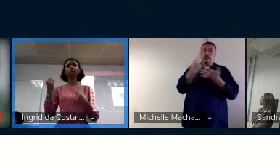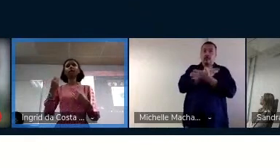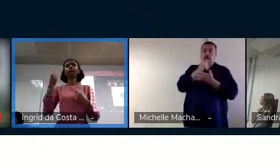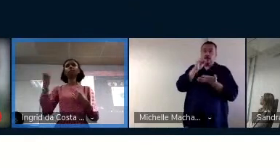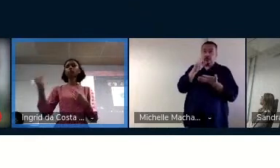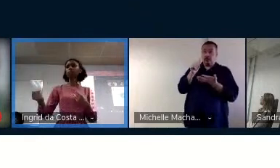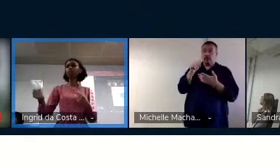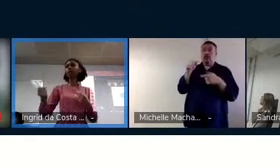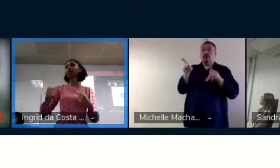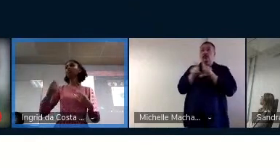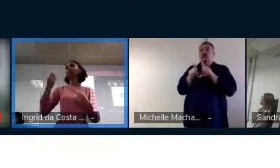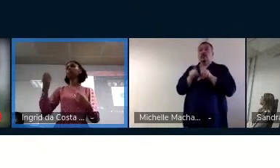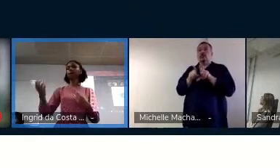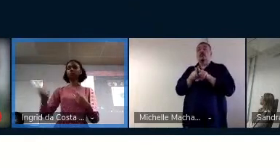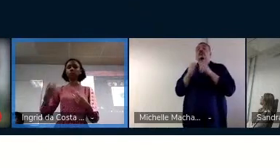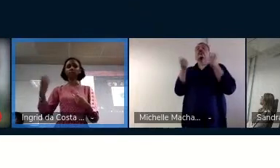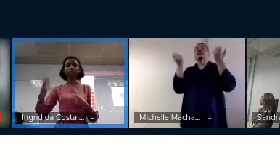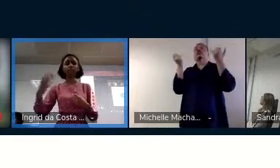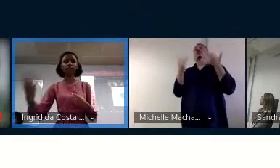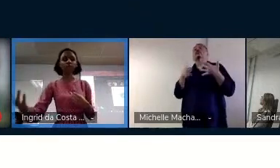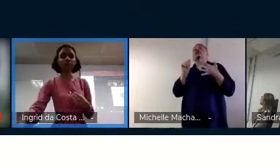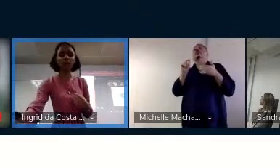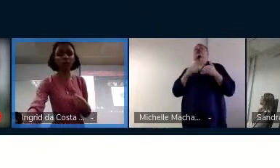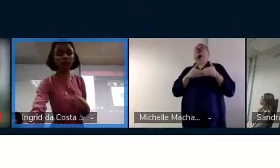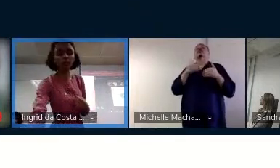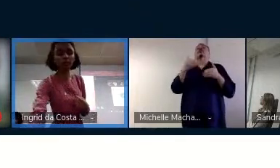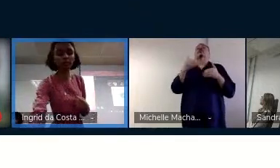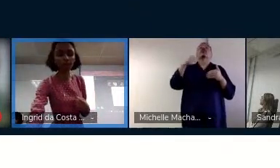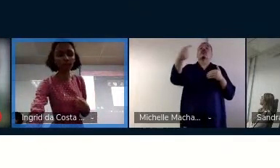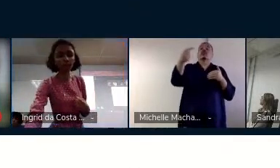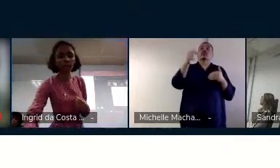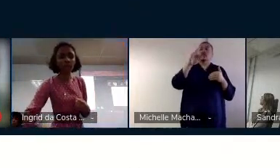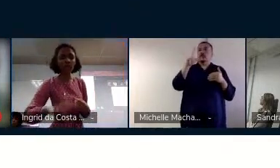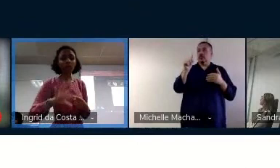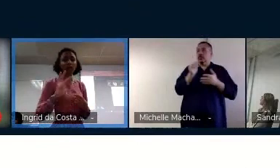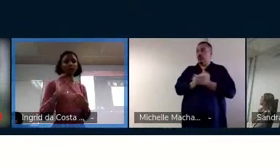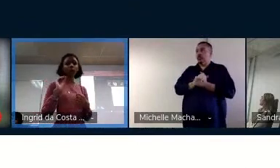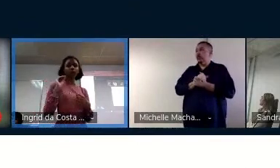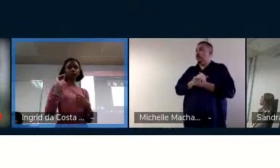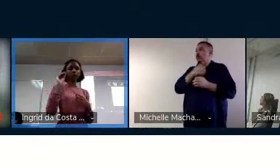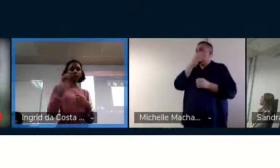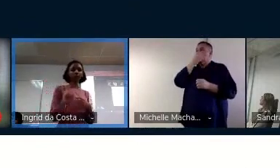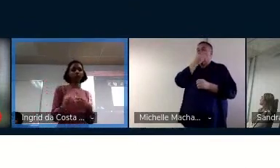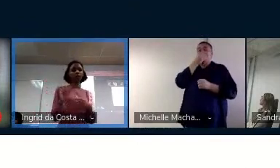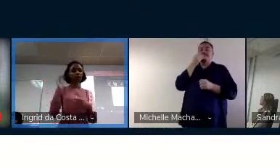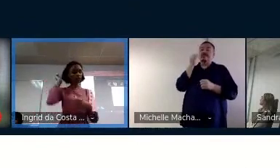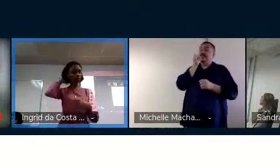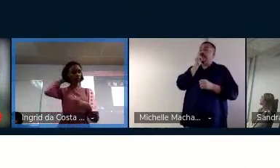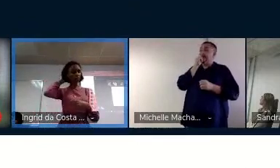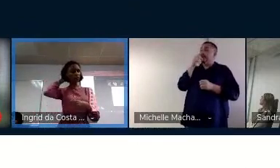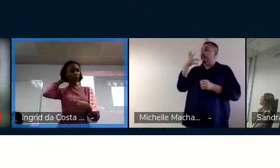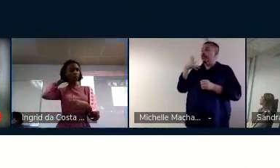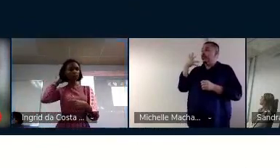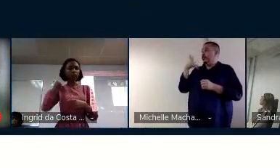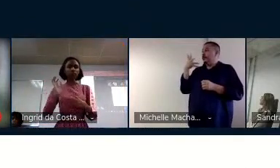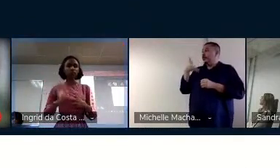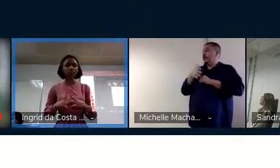E depois, anunciar o que vai acontecer na próxima aula. Então, aqui é um exemplo de uma fala.